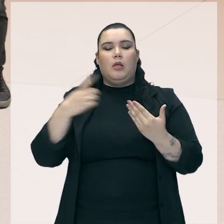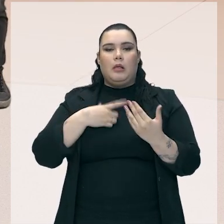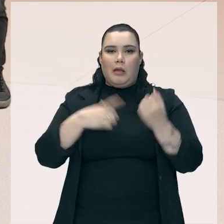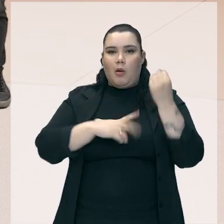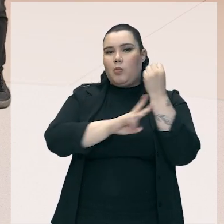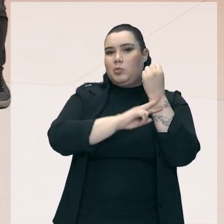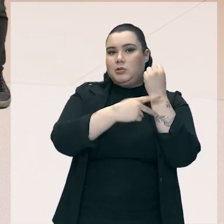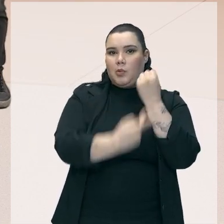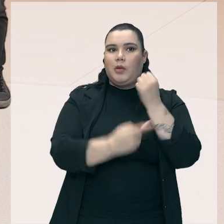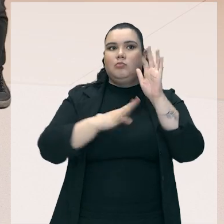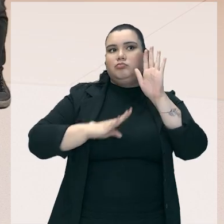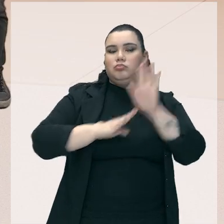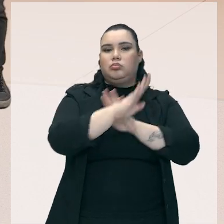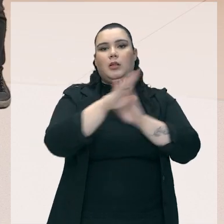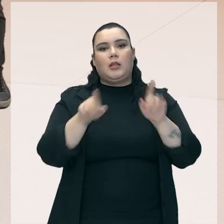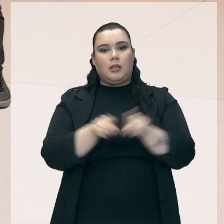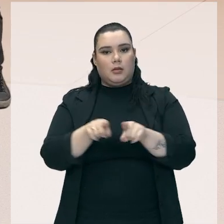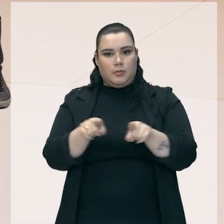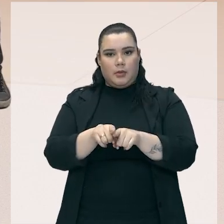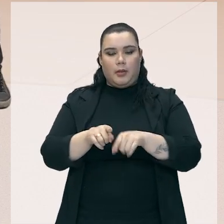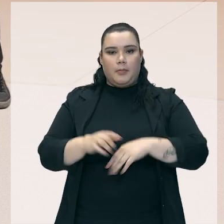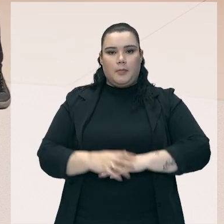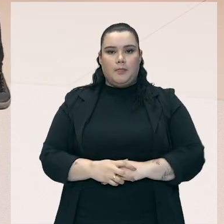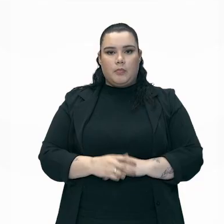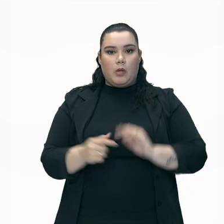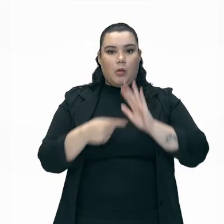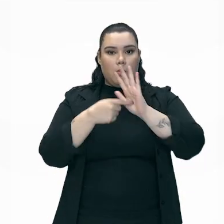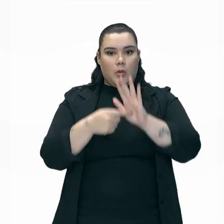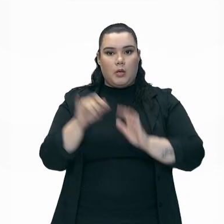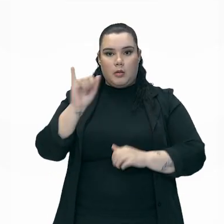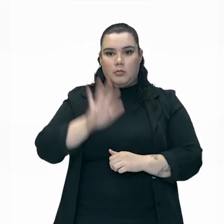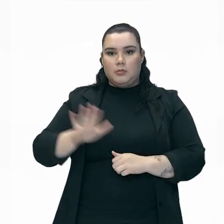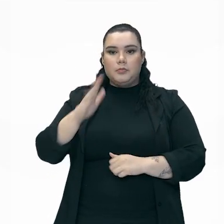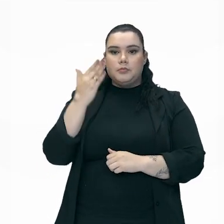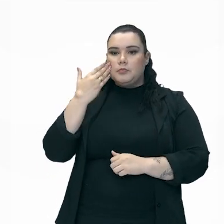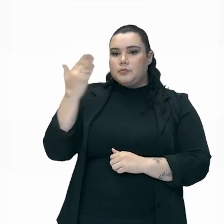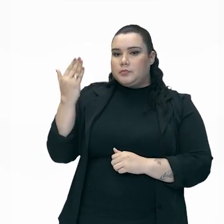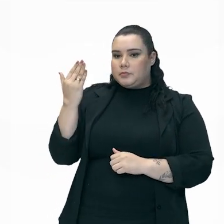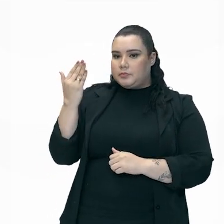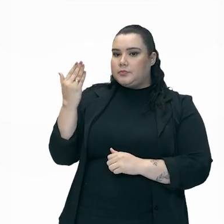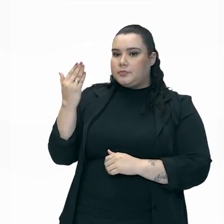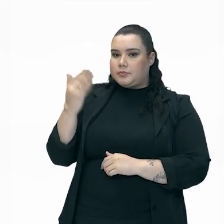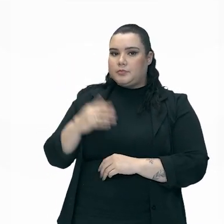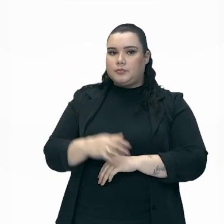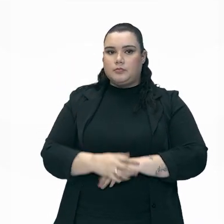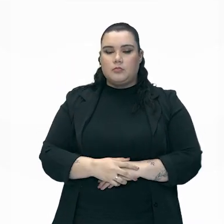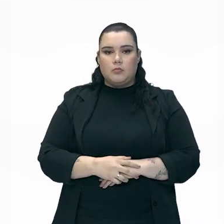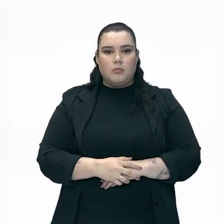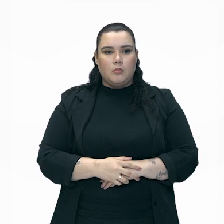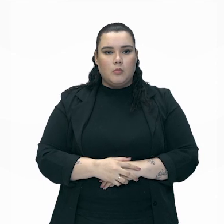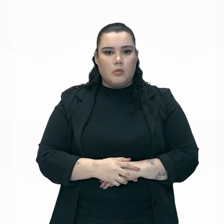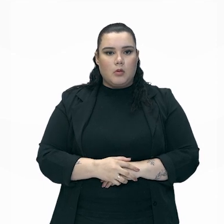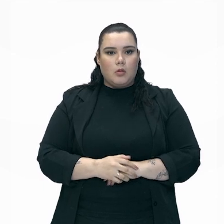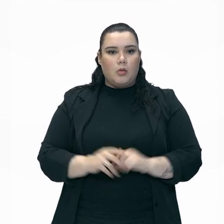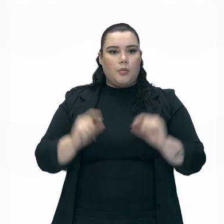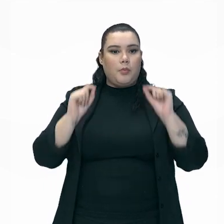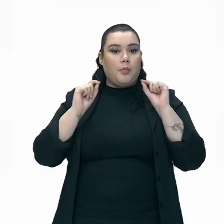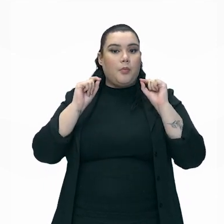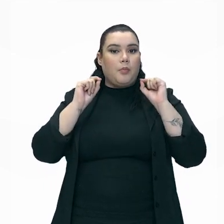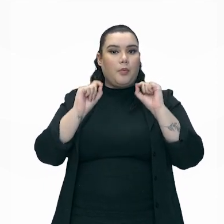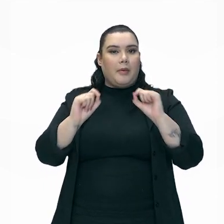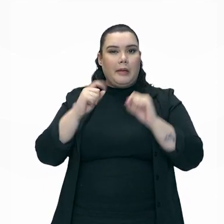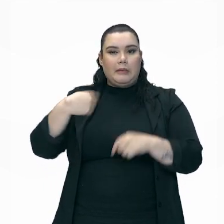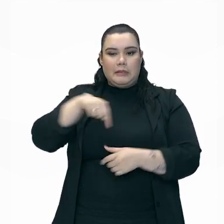consequências. Eu vou mostrar para vocês essa imagem aí que mostra esse trabalhador aí, né? O que é mais exigido da